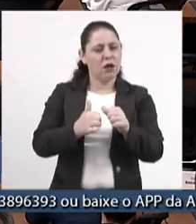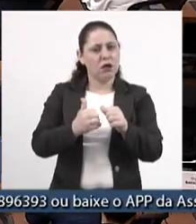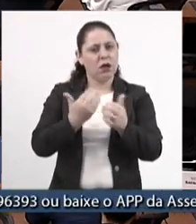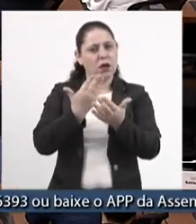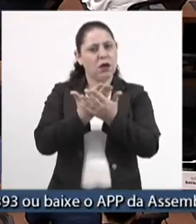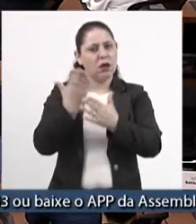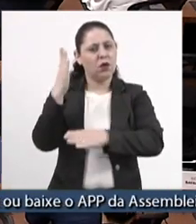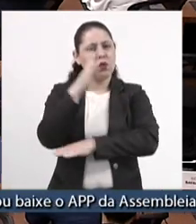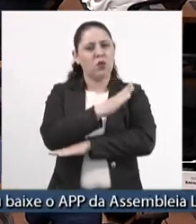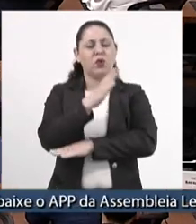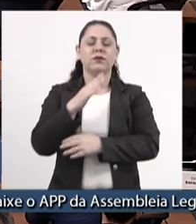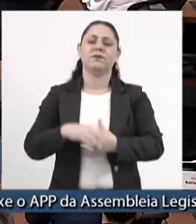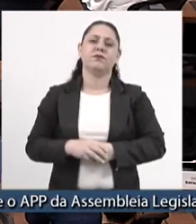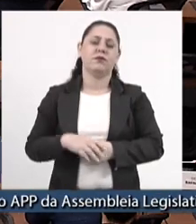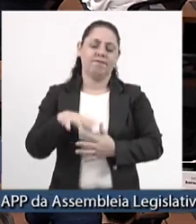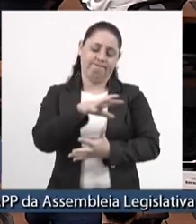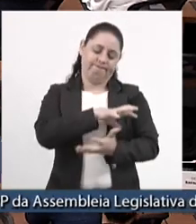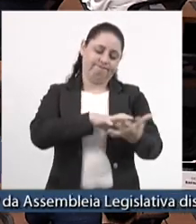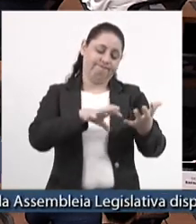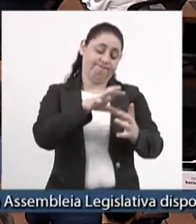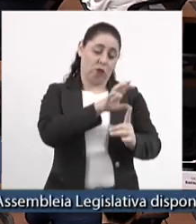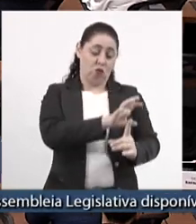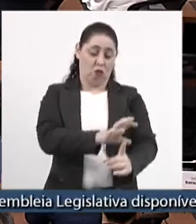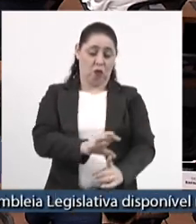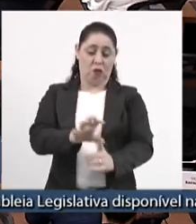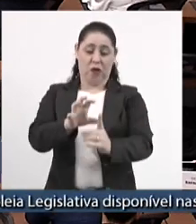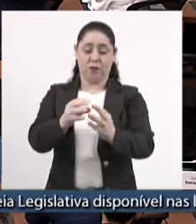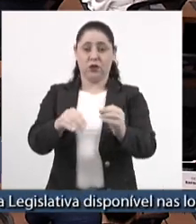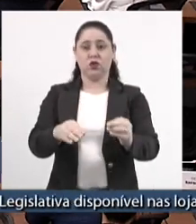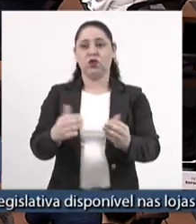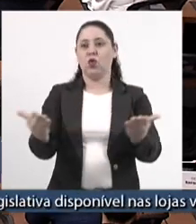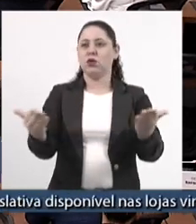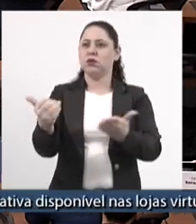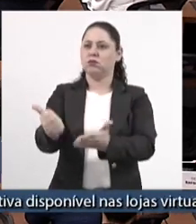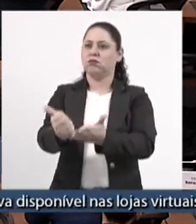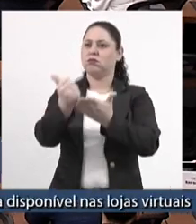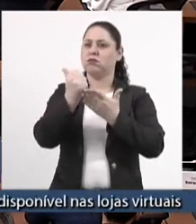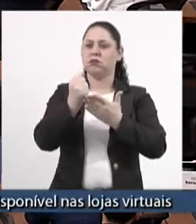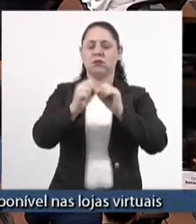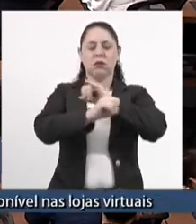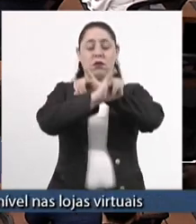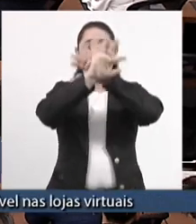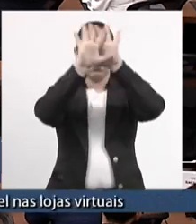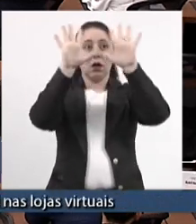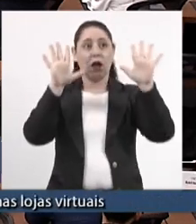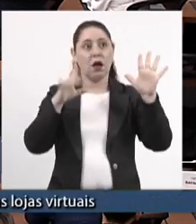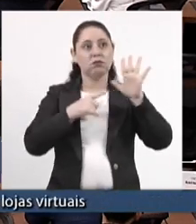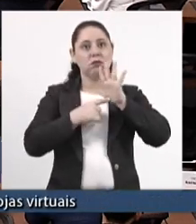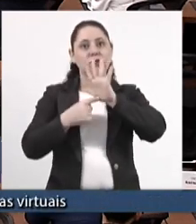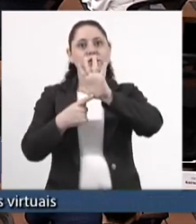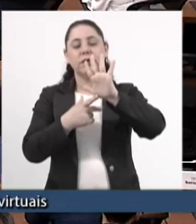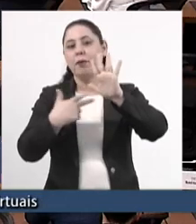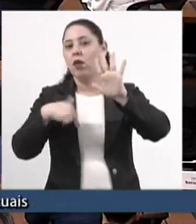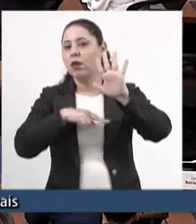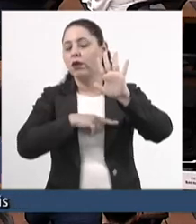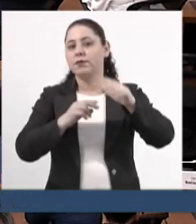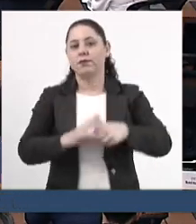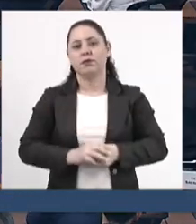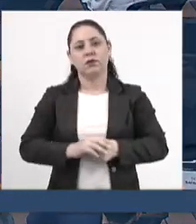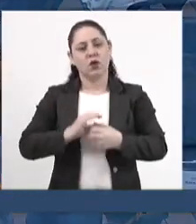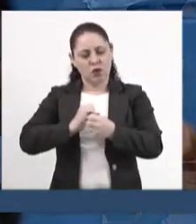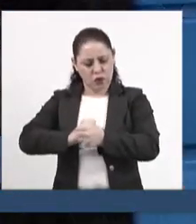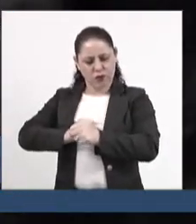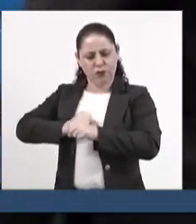em relação à reforma e seus impactos. E hoje o senhor traz isso de forma muito clara para nós. Todo o